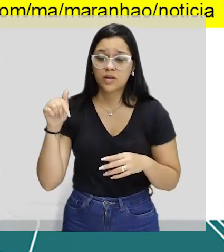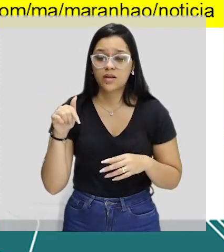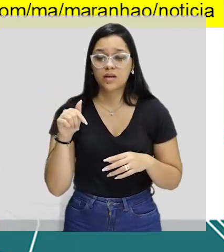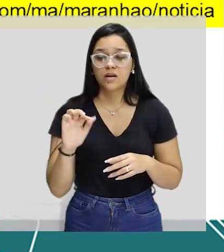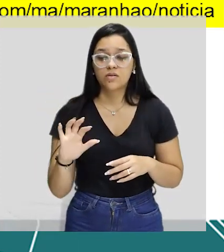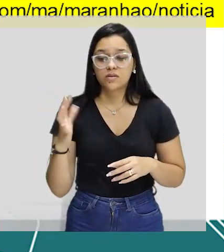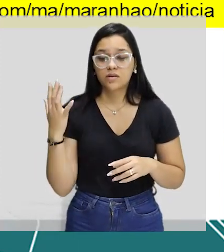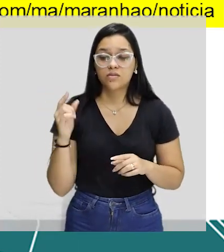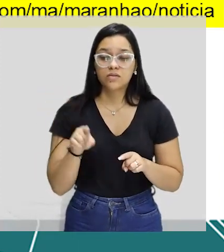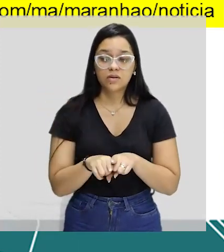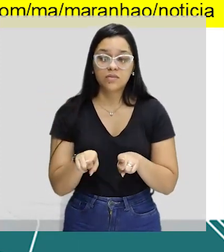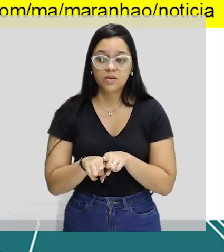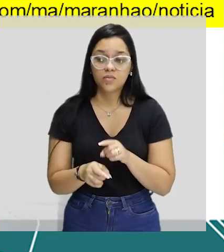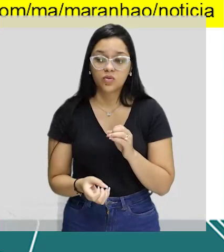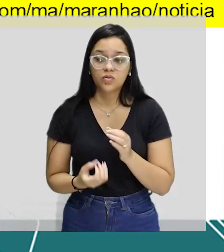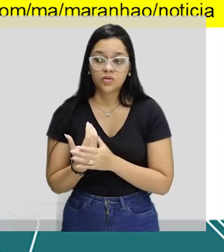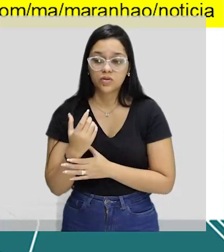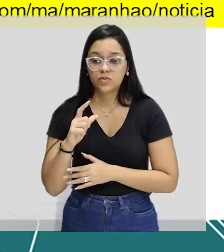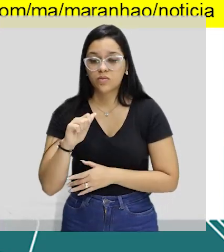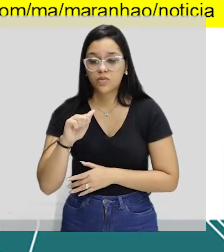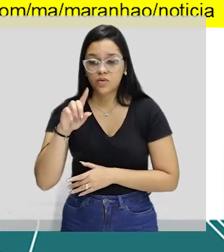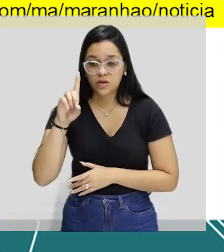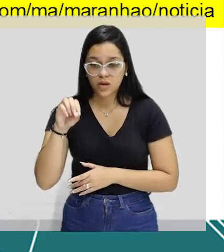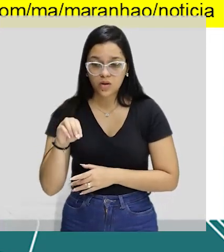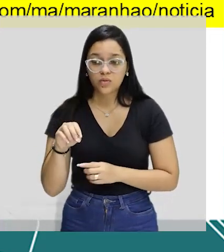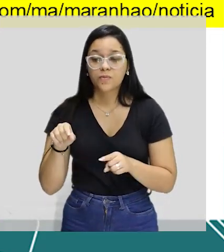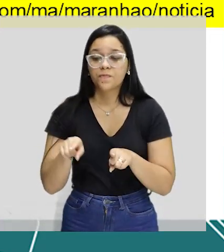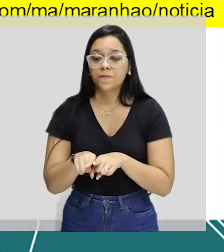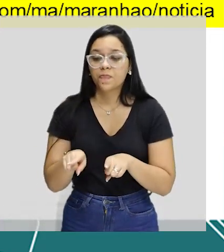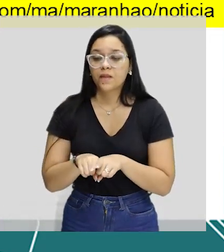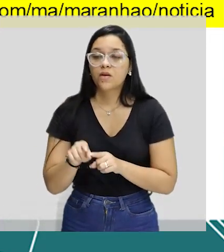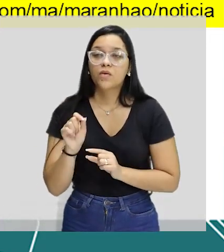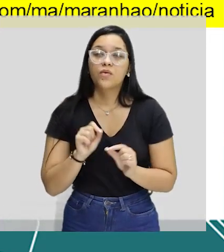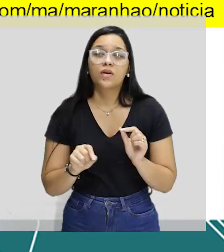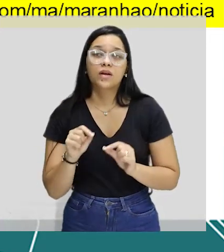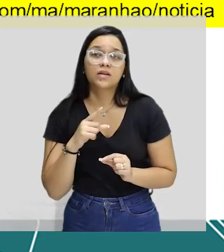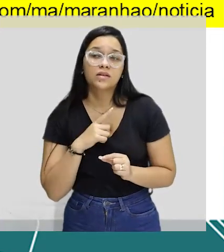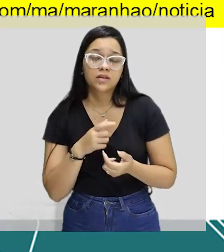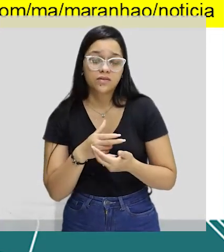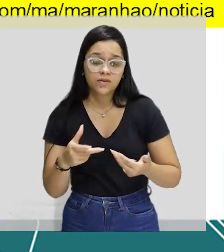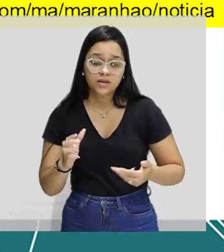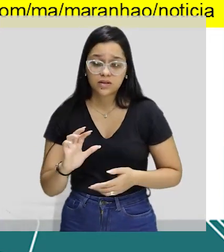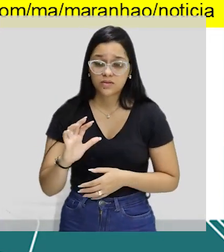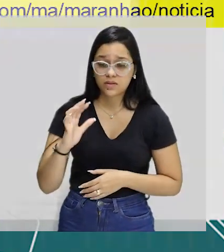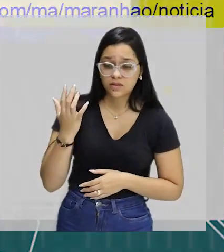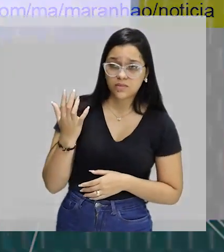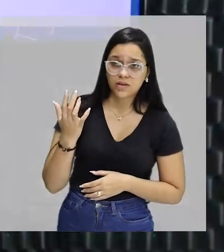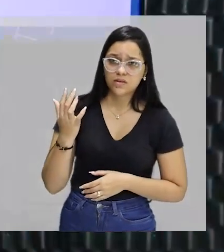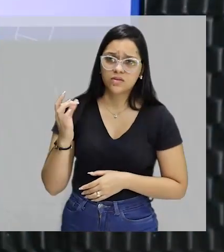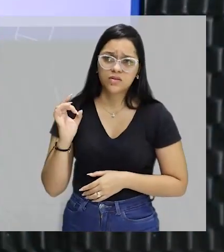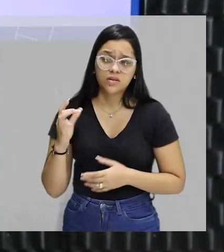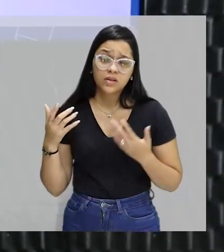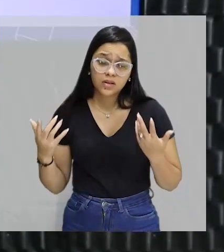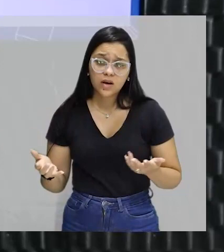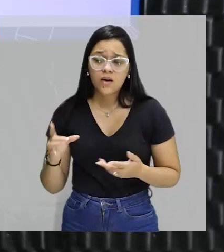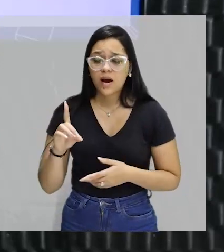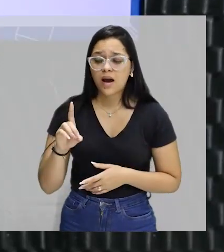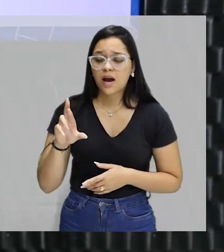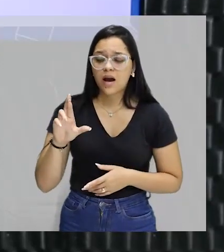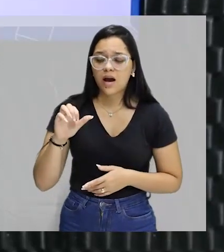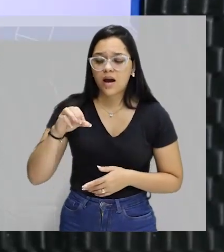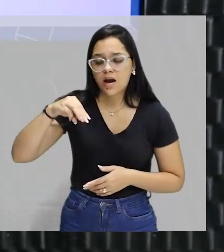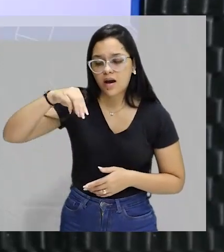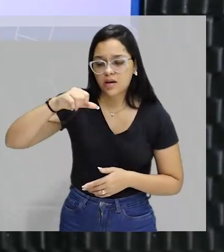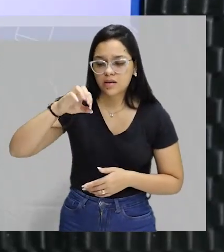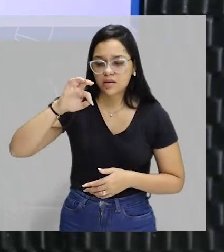Azevedo, que foi também produzido pelo Aldo Leite, escrito pelo Aldo Leite, onde ele trabalha uma série de situações. Então, a dramaturgia brasileira